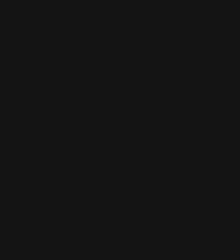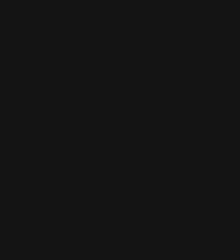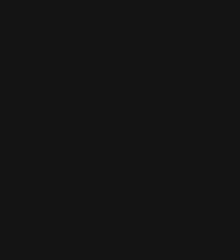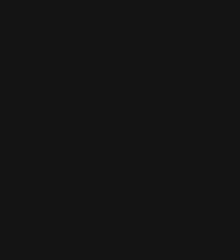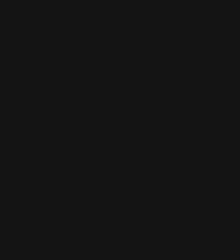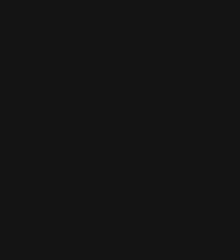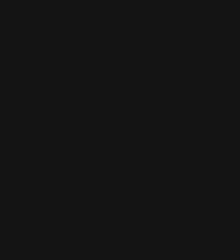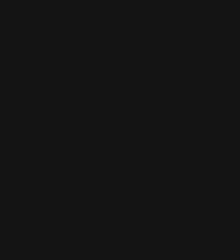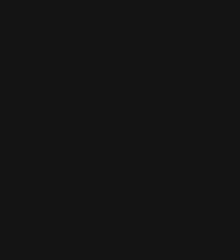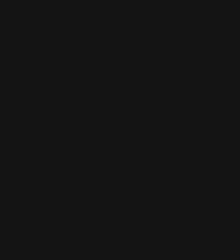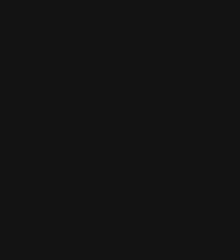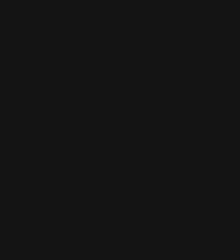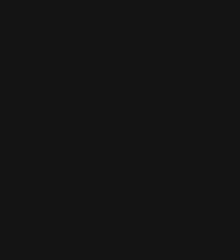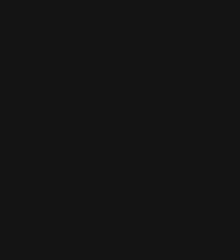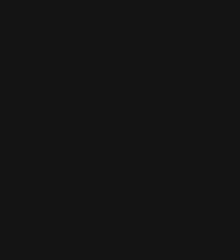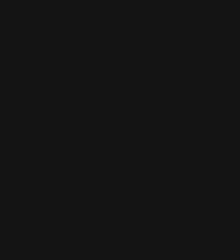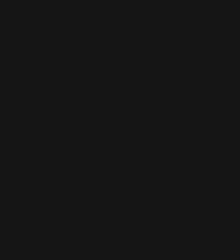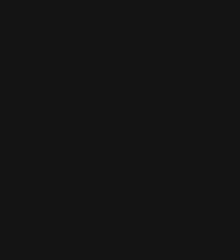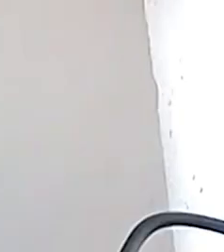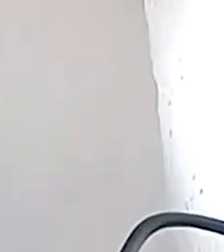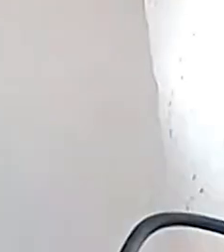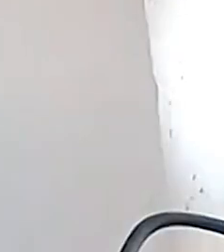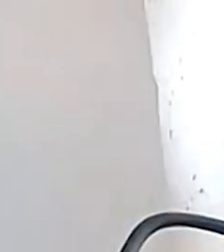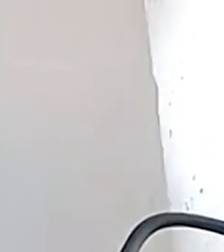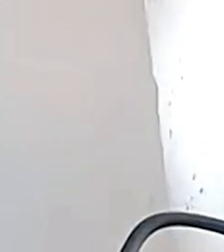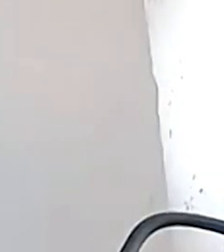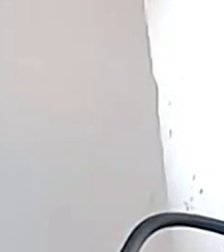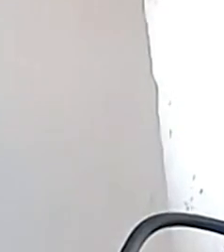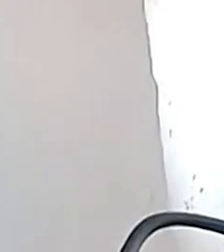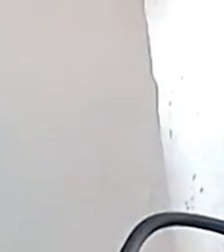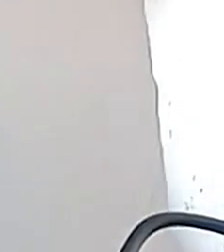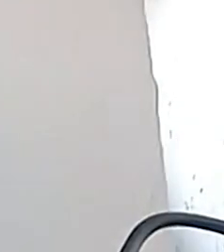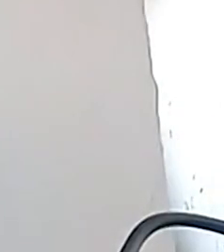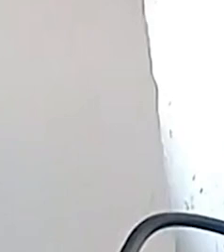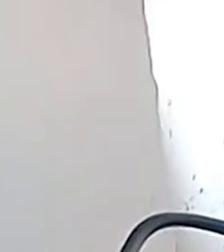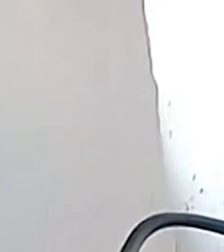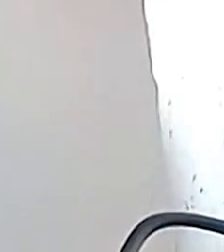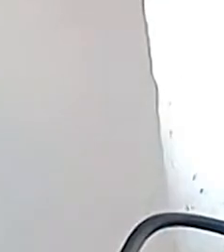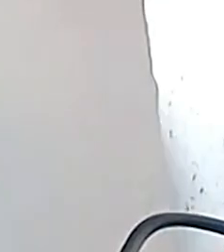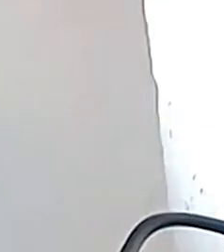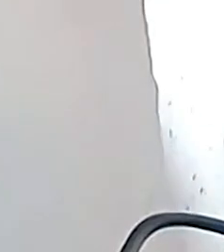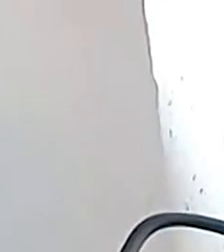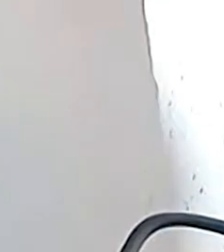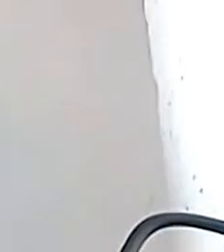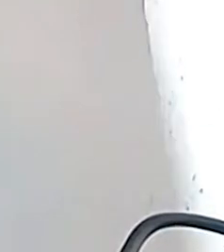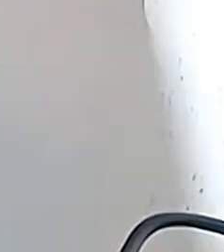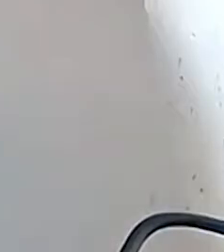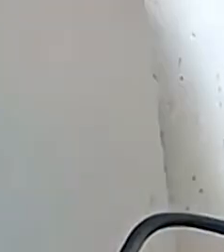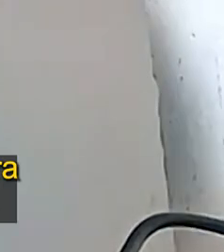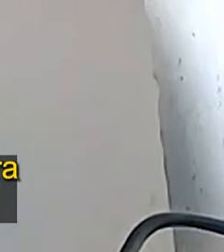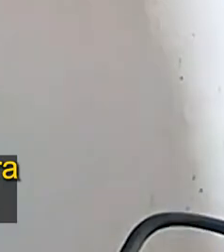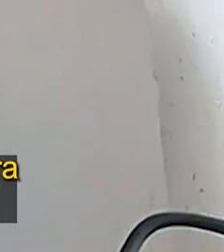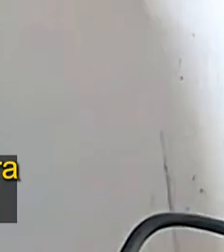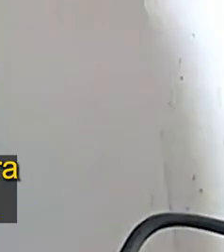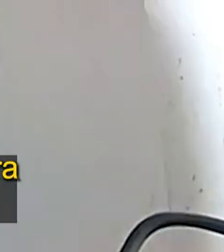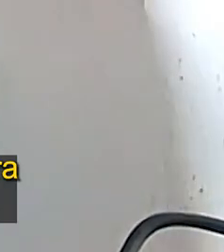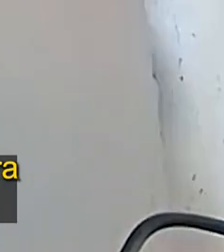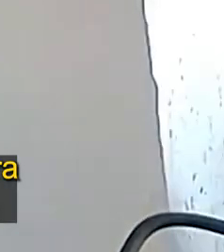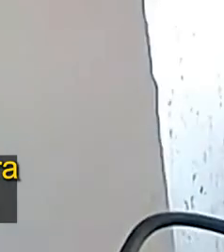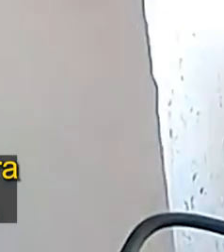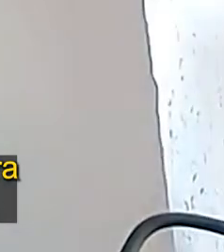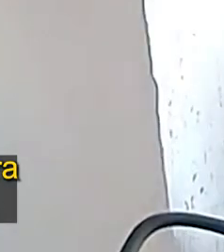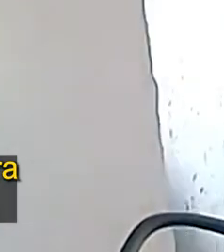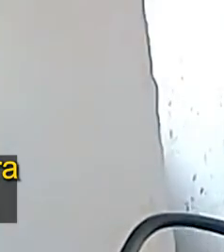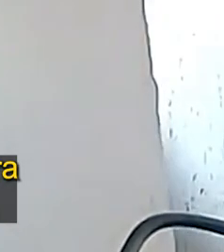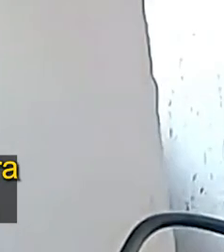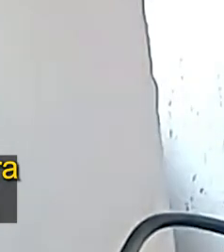acessível do Balcão Virtual do STJ. Eu me sinto muito bem de ter um intérprete me ajudando, de ter toda